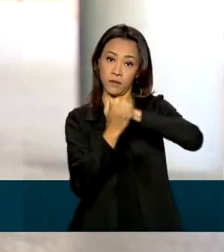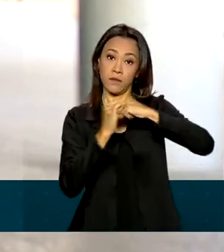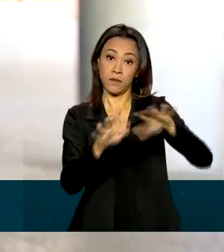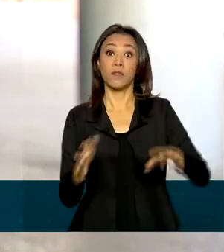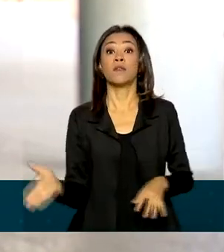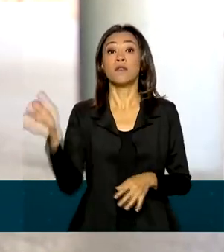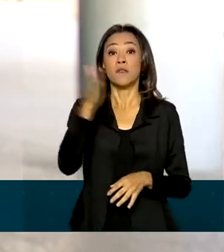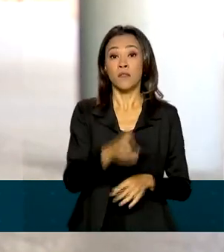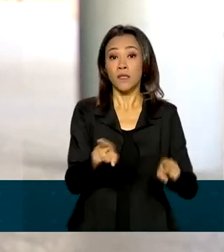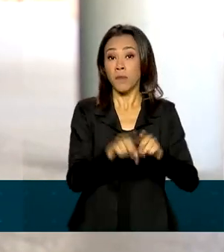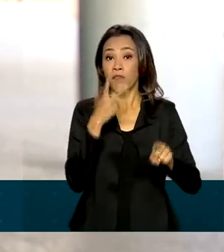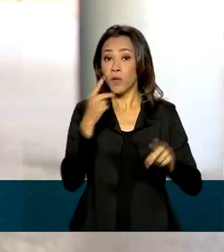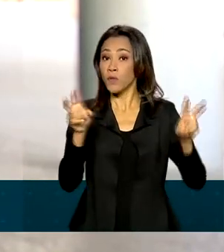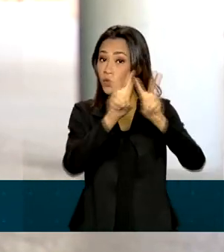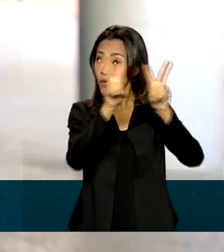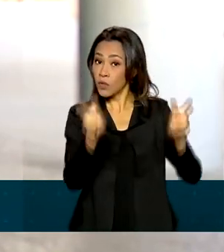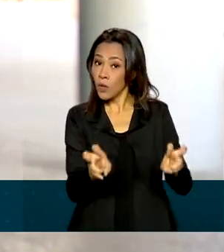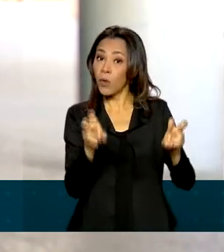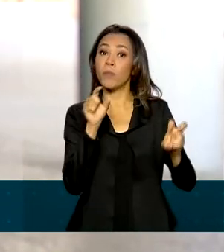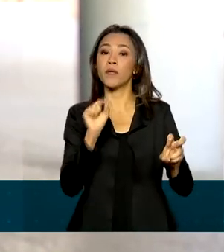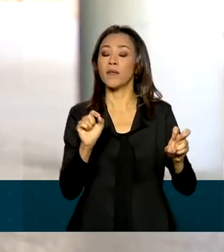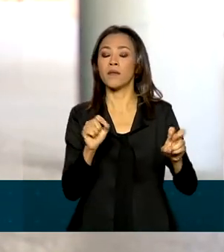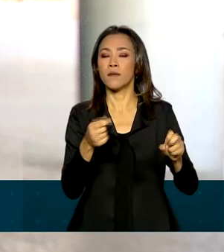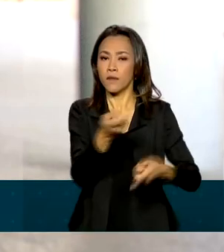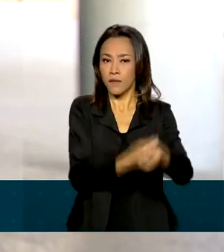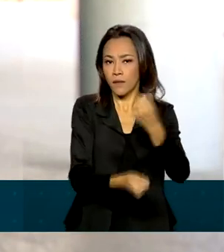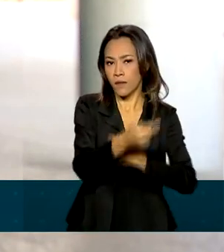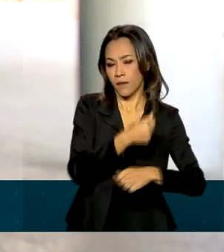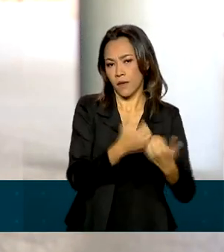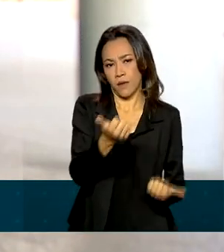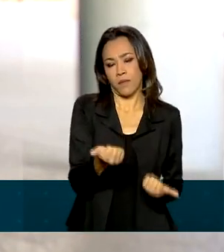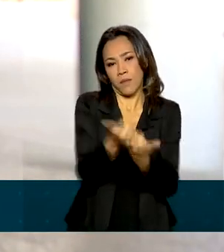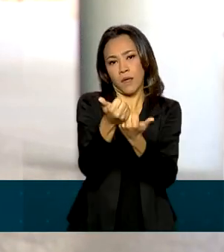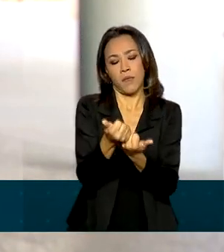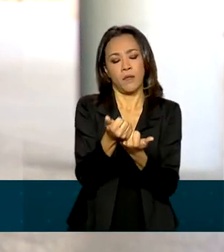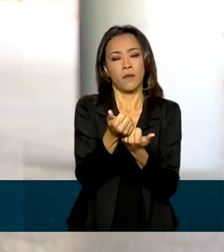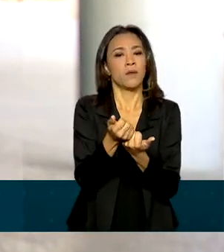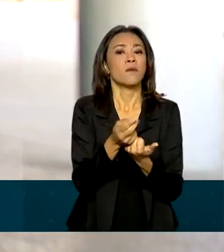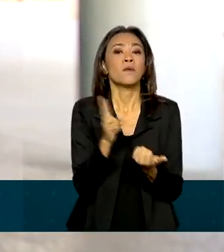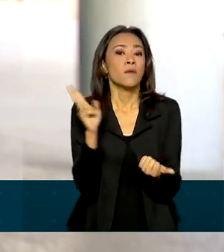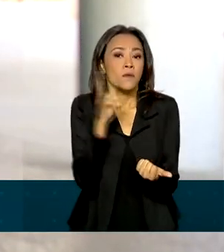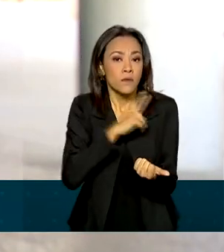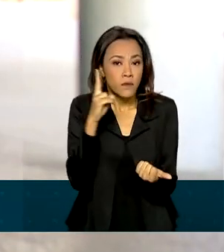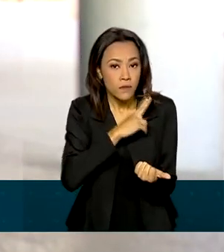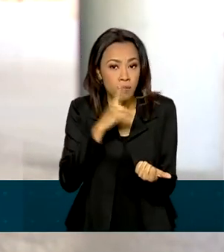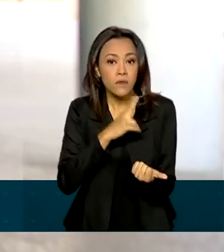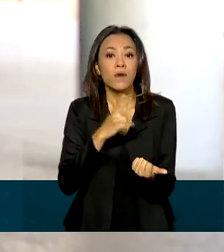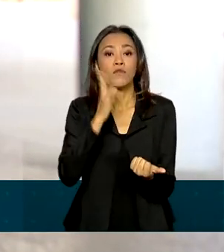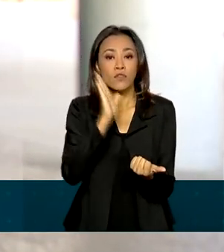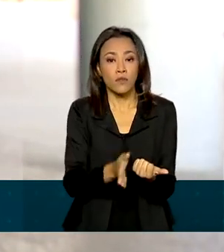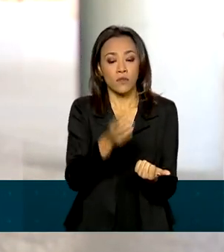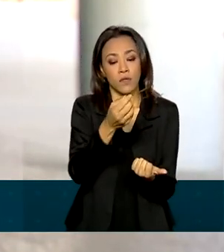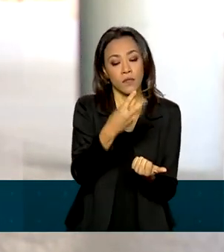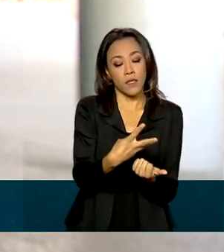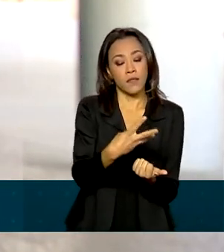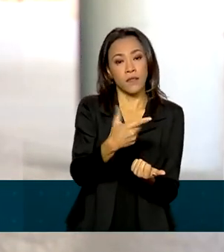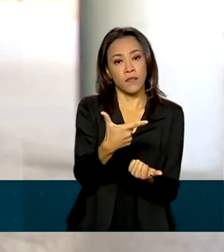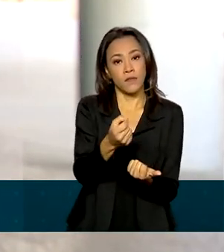governo federal em relação à economia, como, por exemplo, o pagamento do auxílio emergencial, onde foram destinados 320